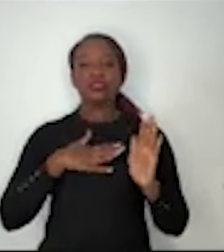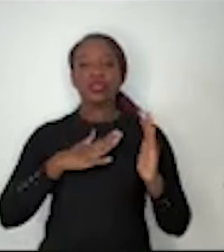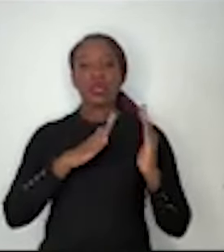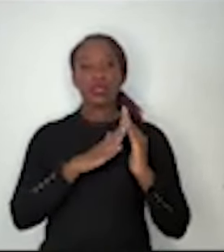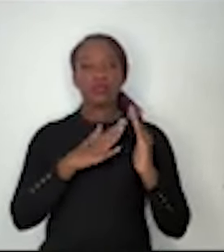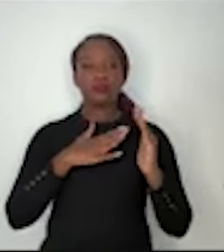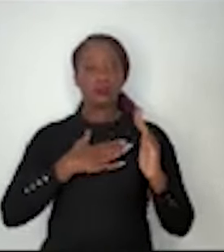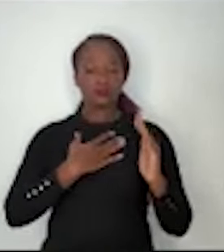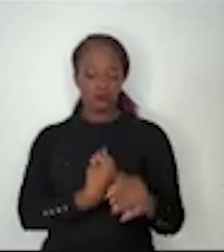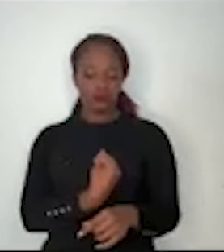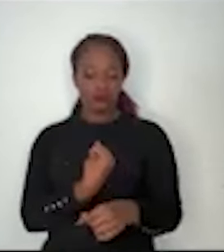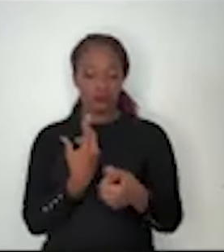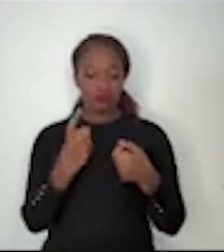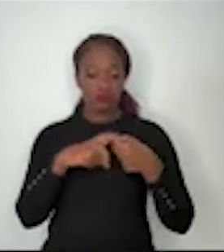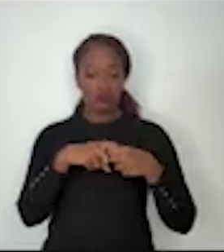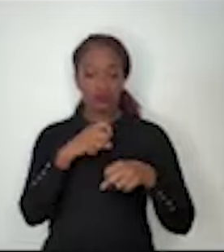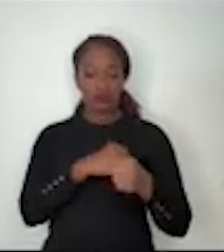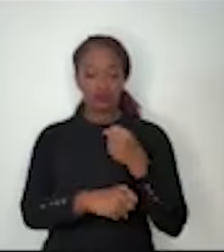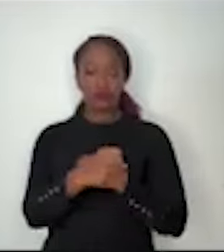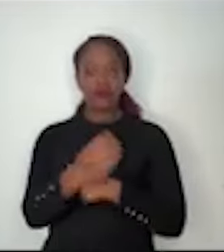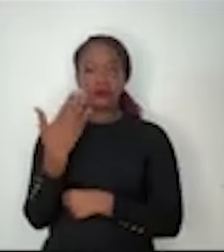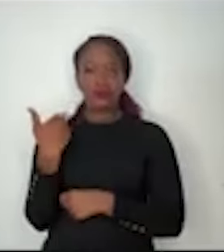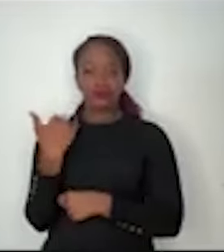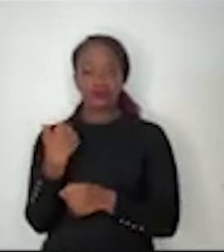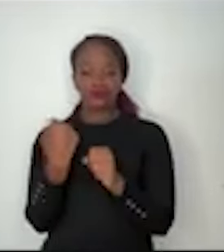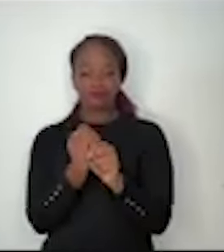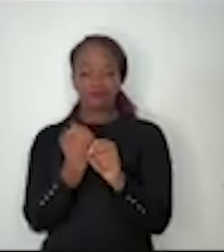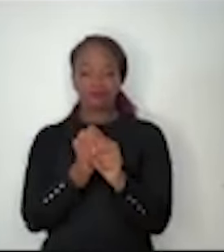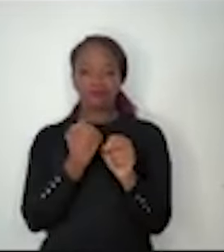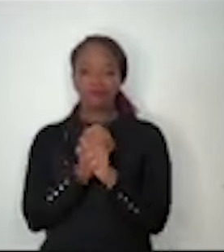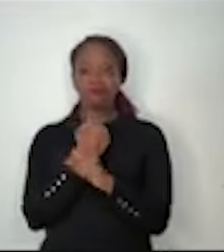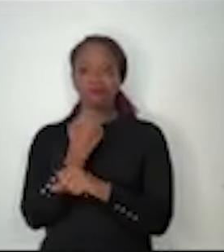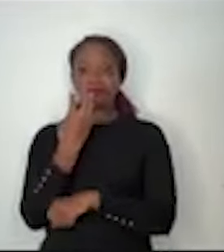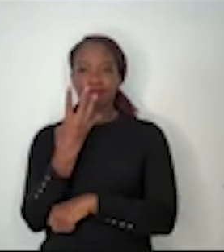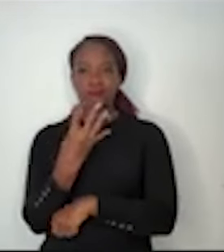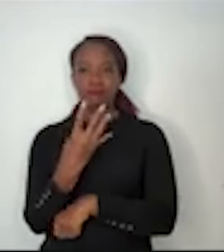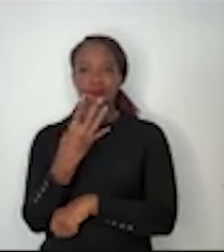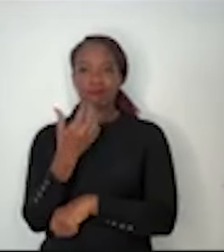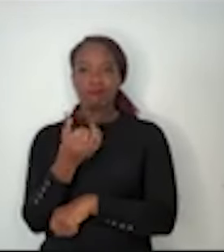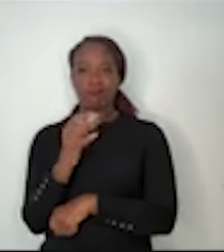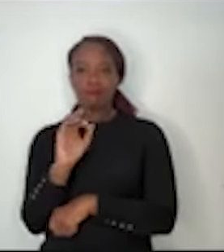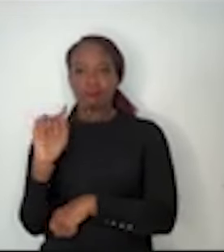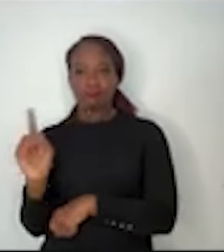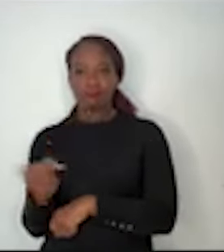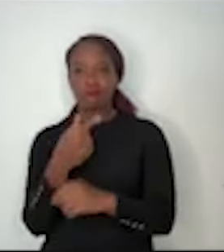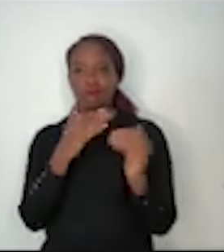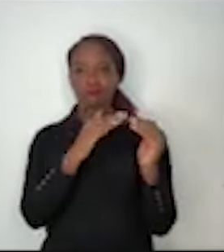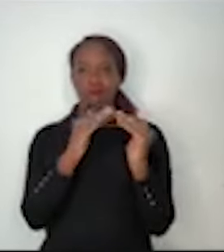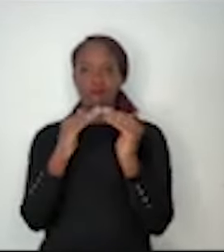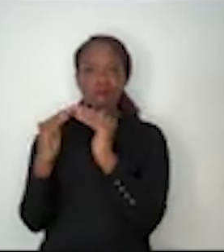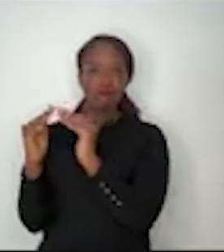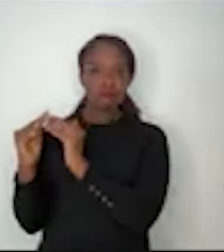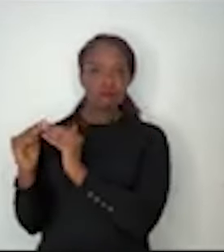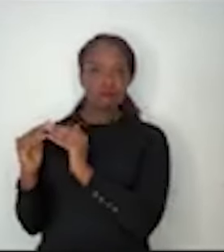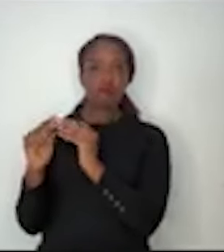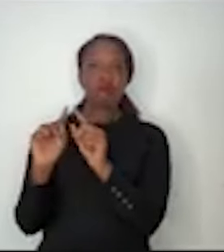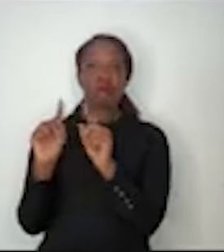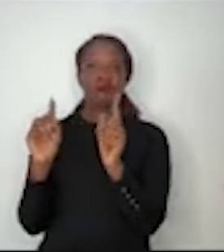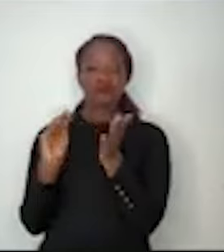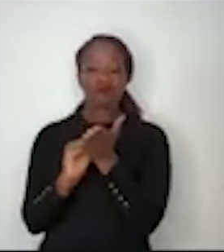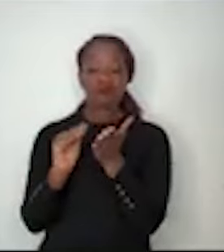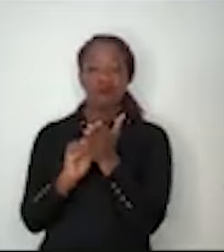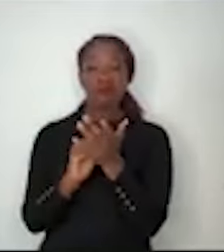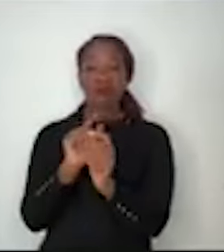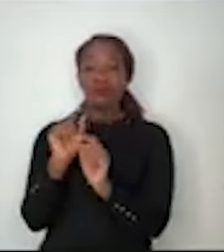no ano passado construiu 460 mil unidades. Ainda assim, nós temos um déficit no Brasil de cerca de